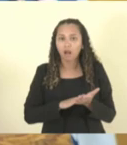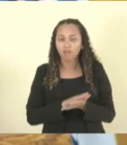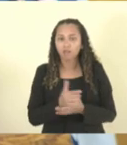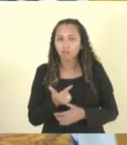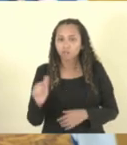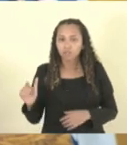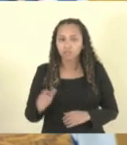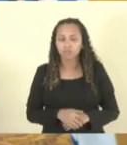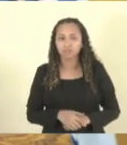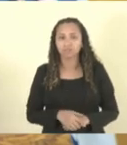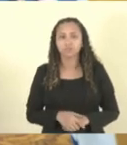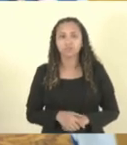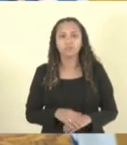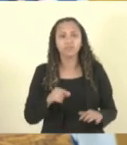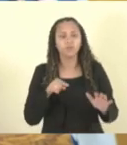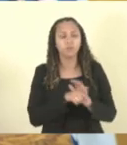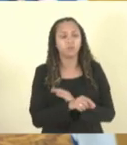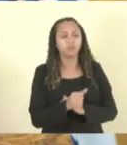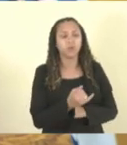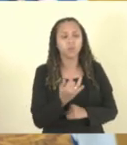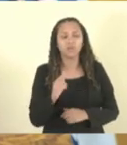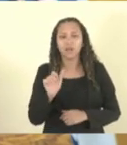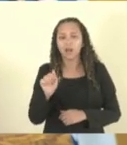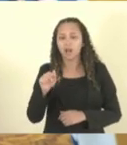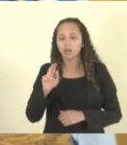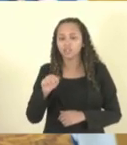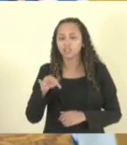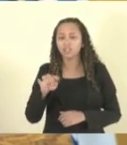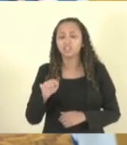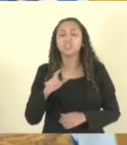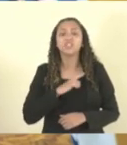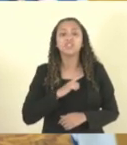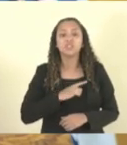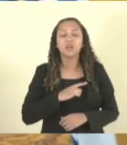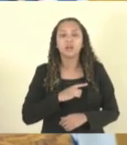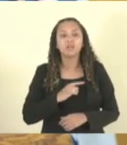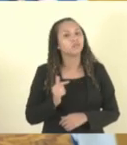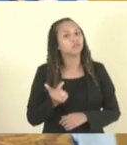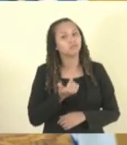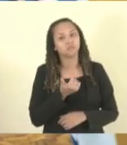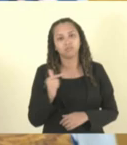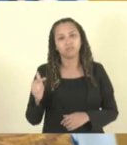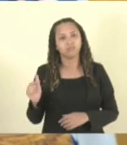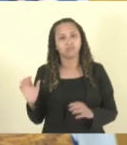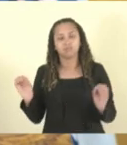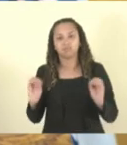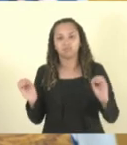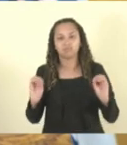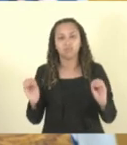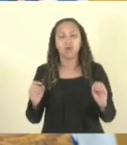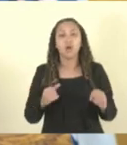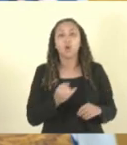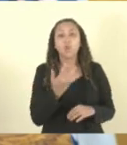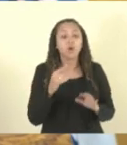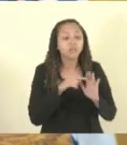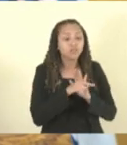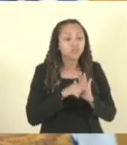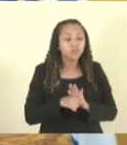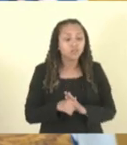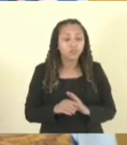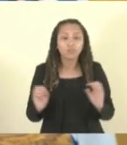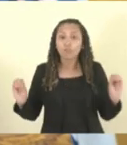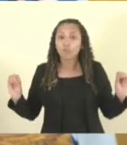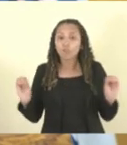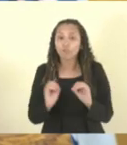perguntar quantos agentes de polícia haviam naquela unidade? Nenhum. Quantos investigadores? Também nenhum.